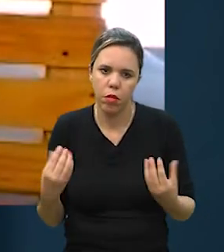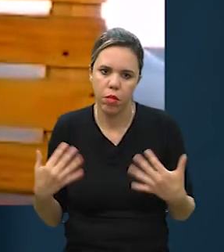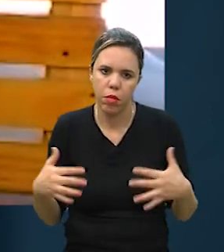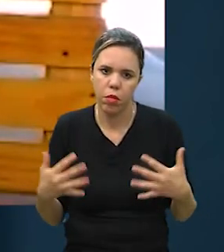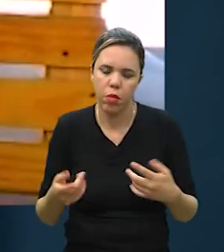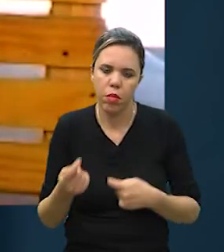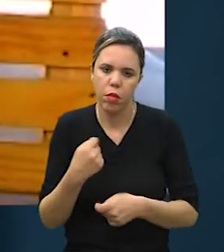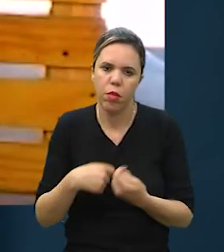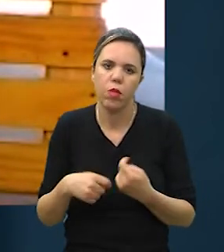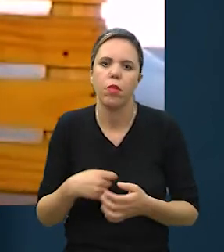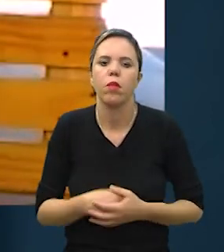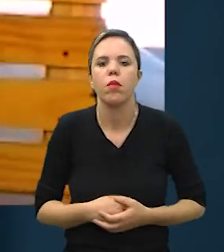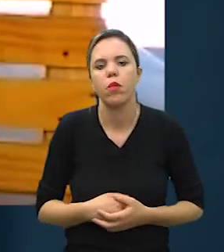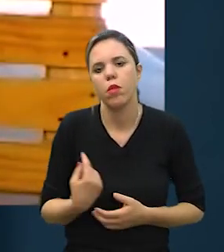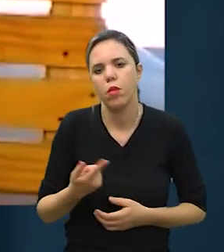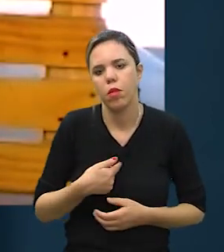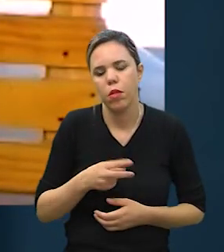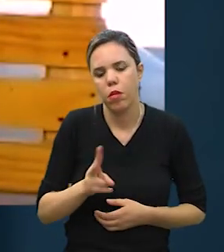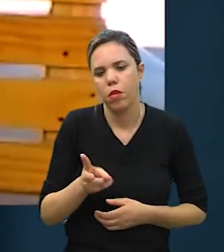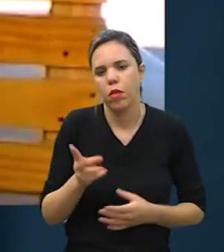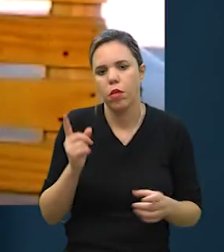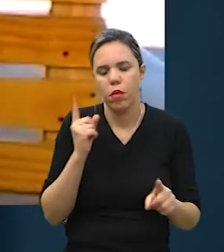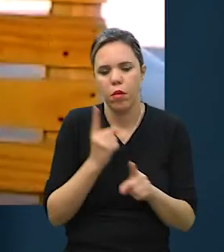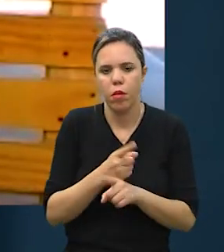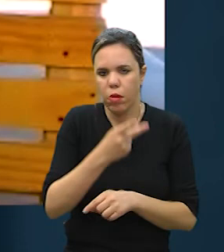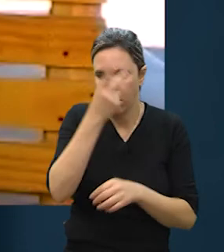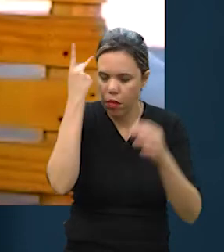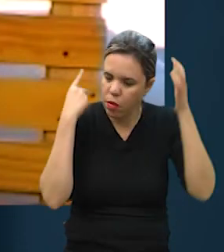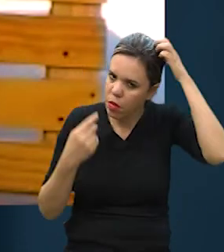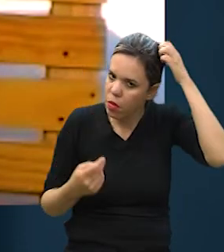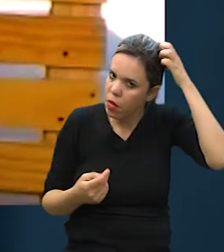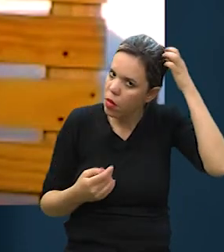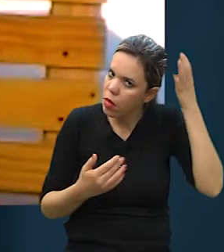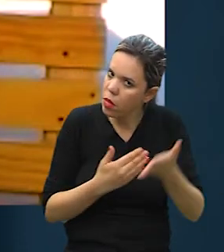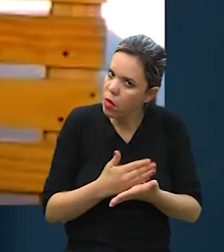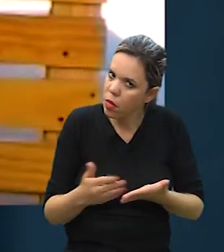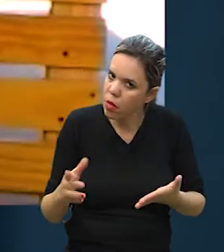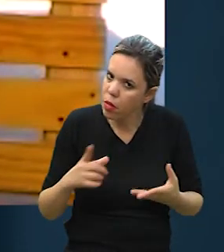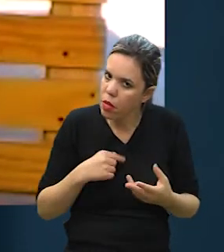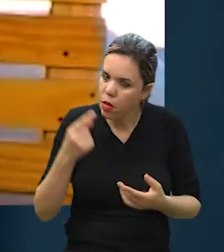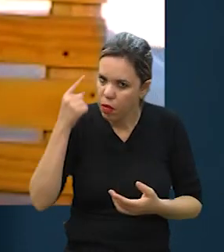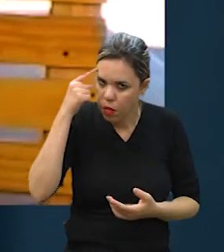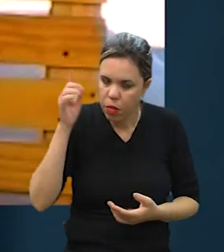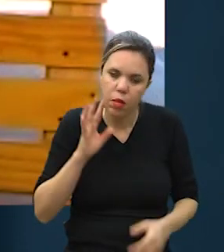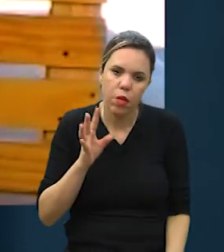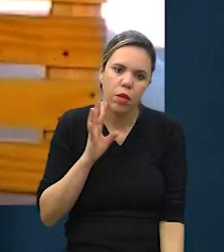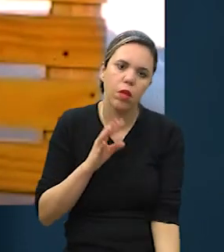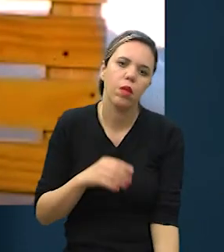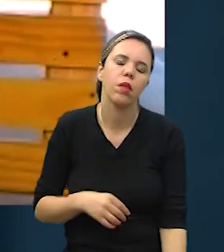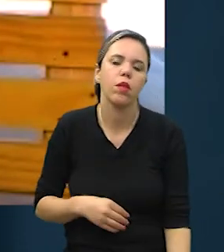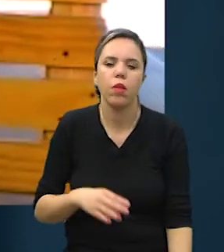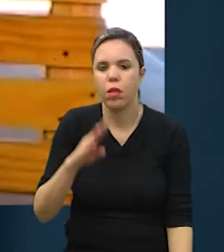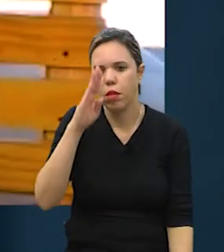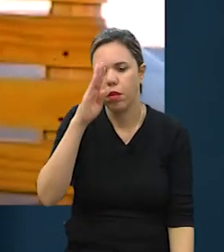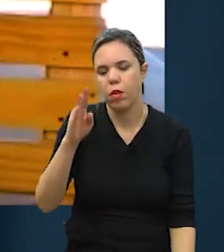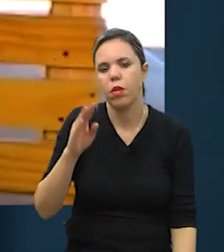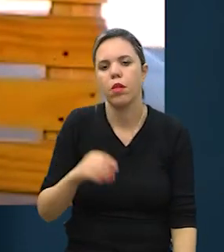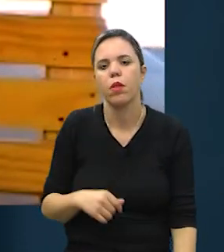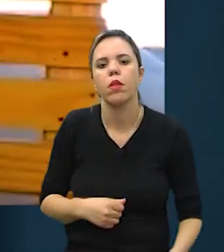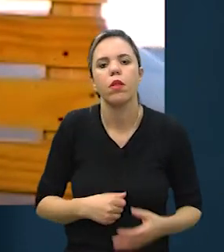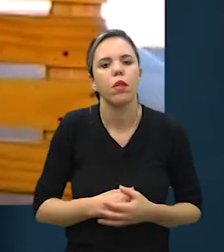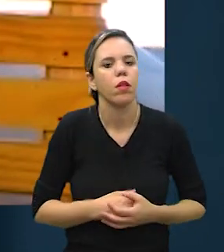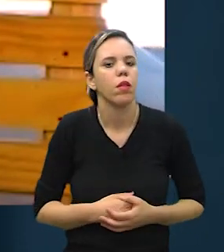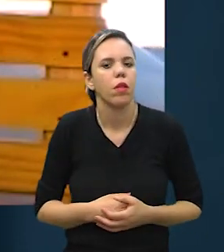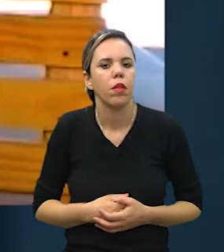bastante esse mercado. A gente sempre encontra alguém que está começando, que tem muitas ideias legais, principalmente